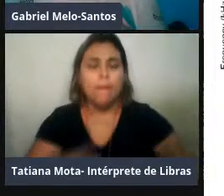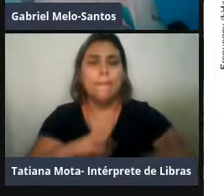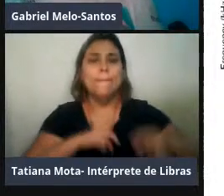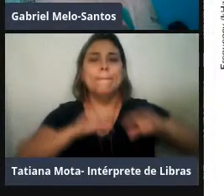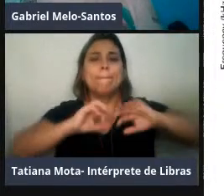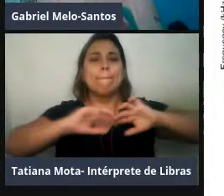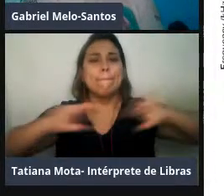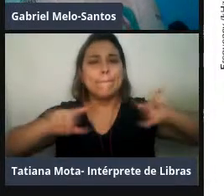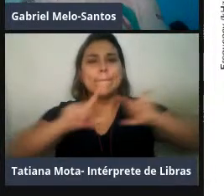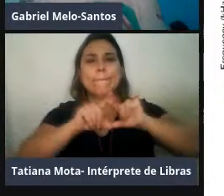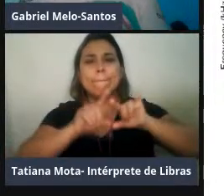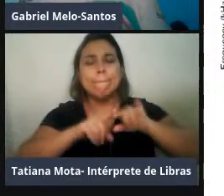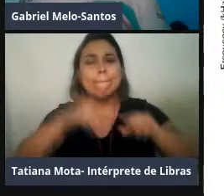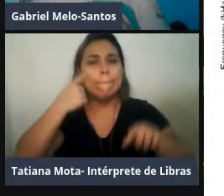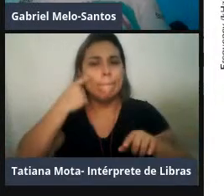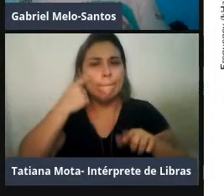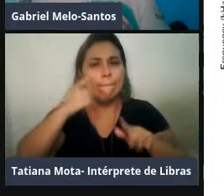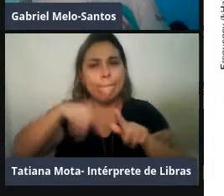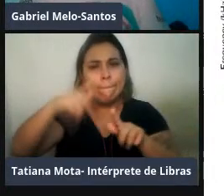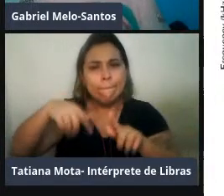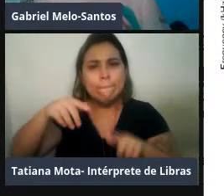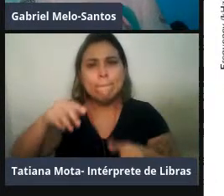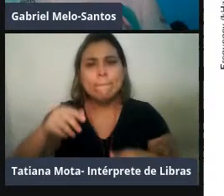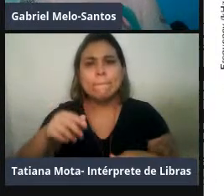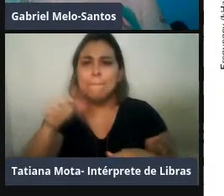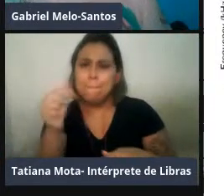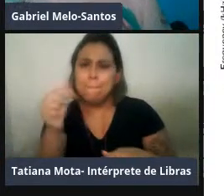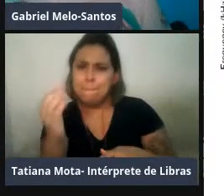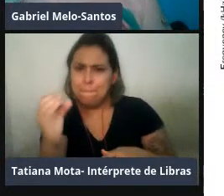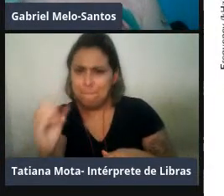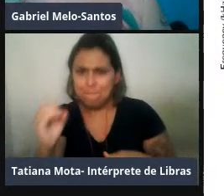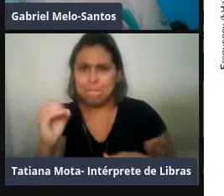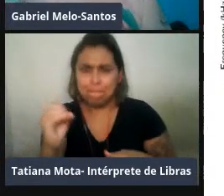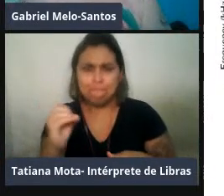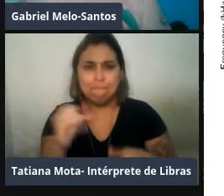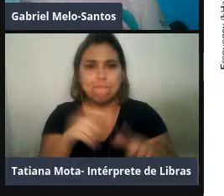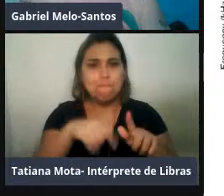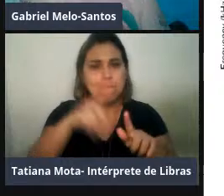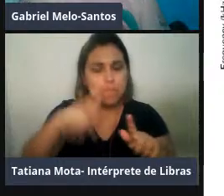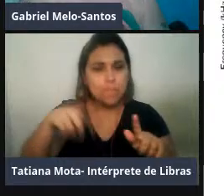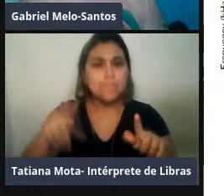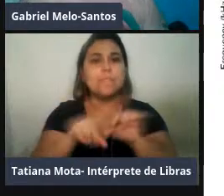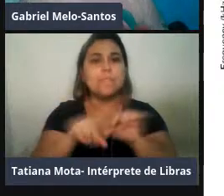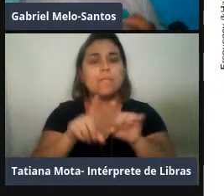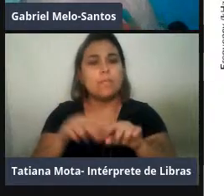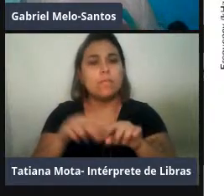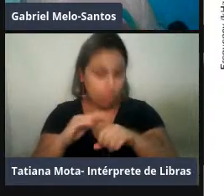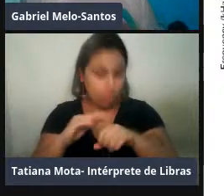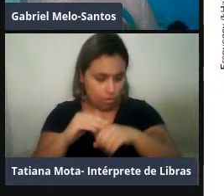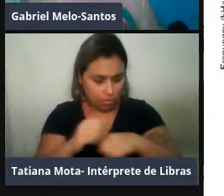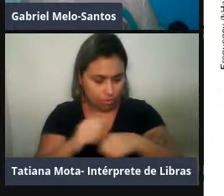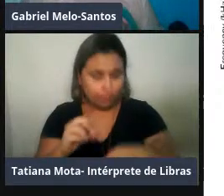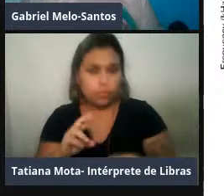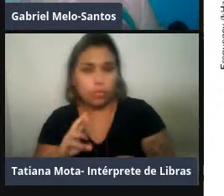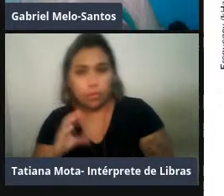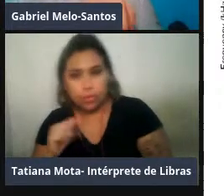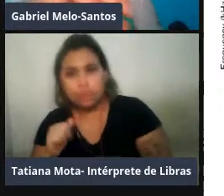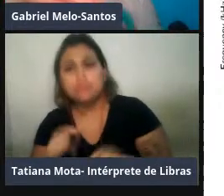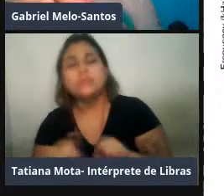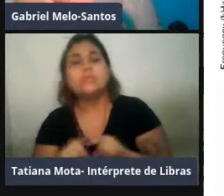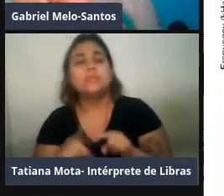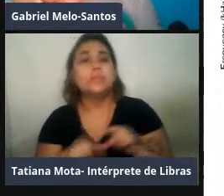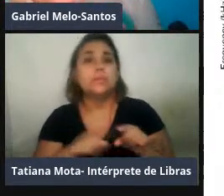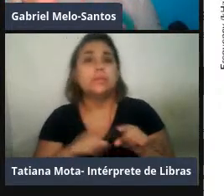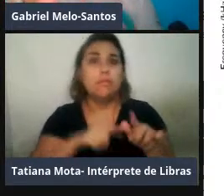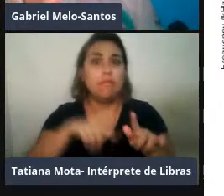70 kHz, que é maior do que para a orca, maior do que para a sotália, que são os que têm as maiores bandas de frequência,